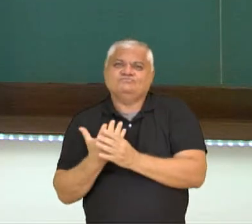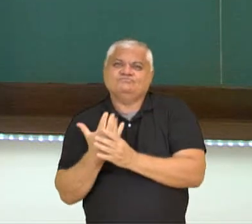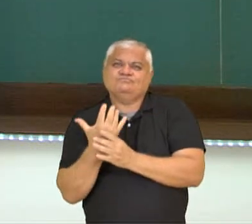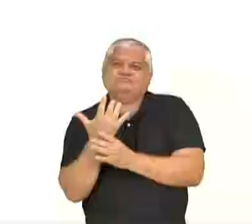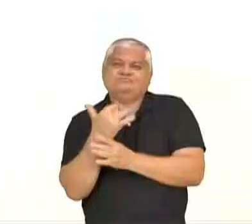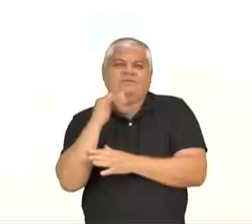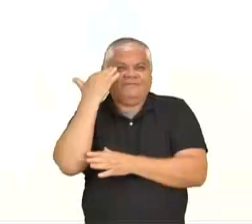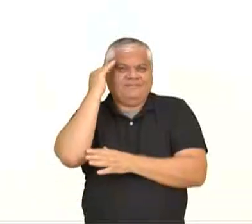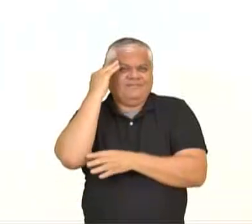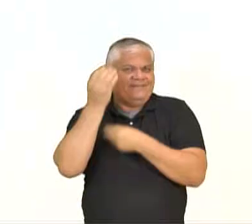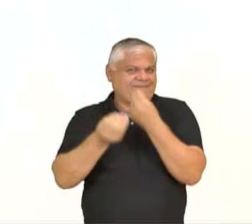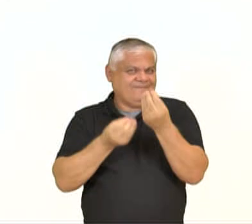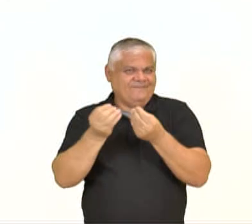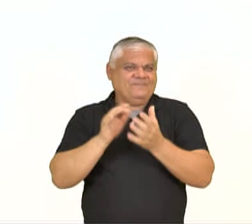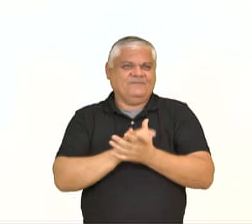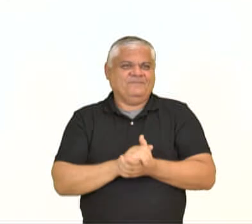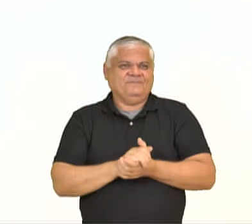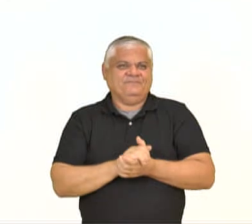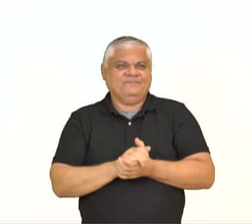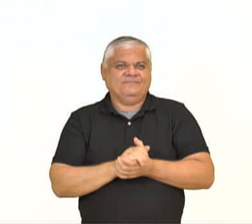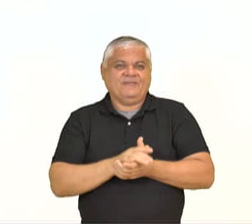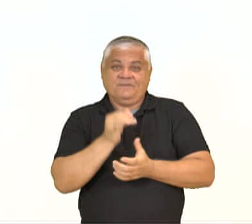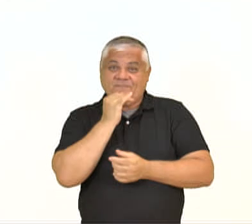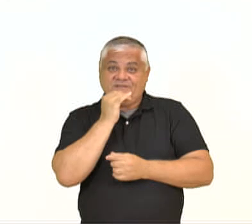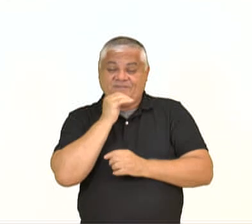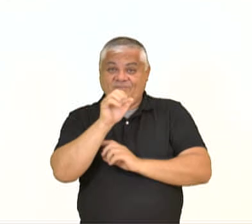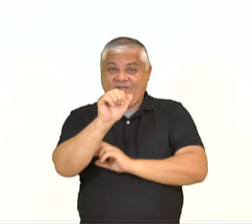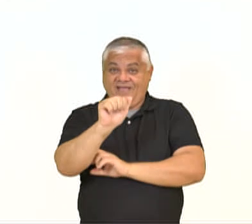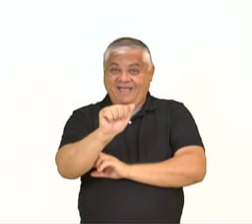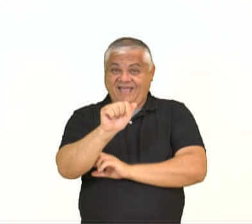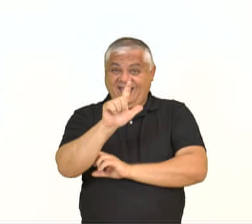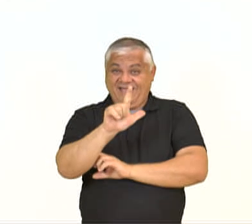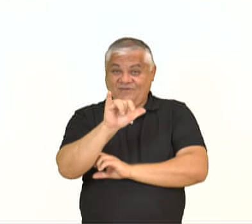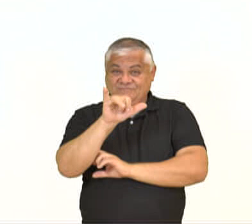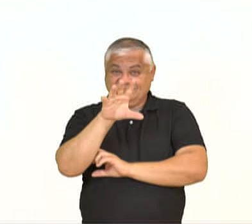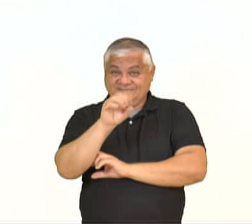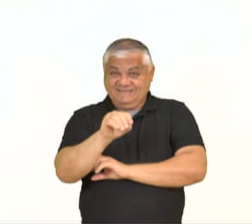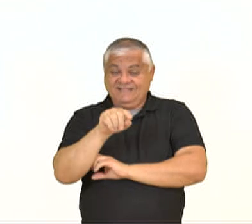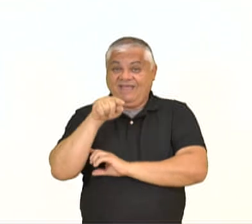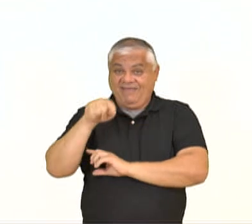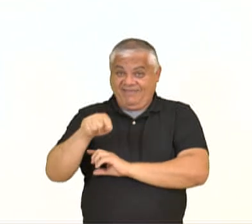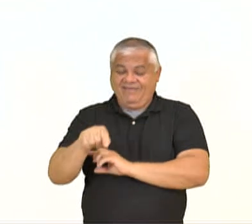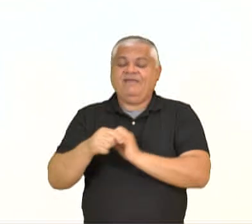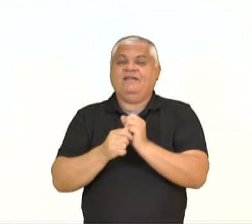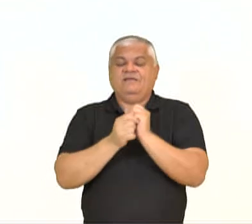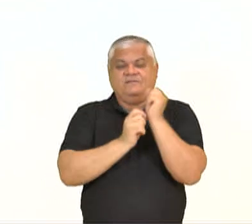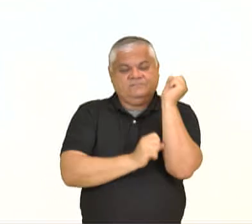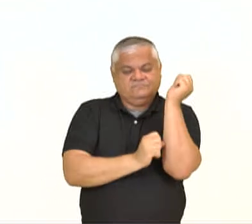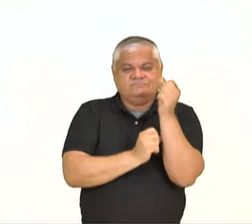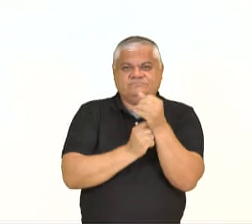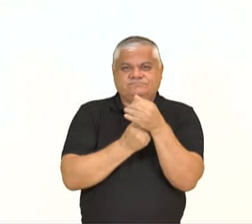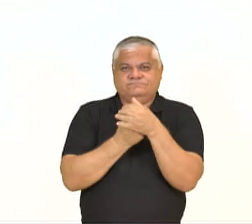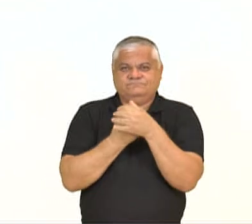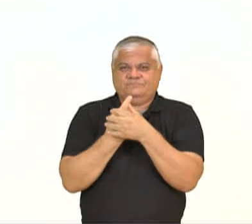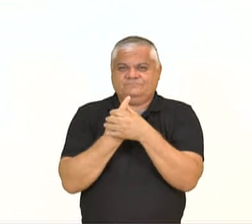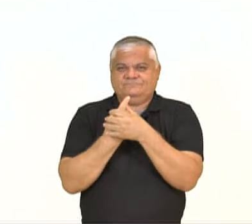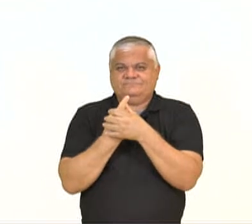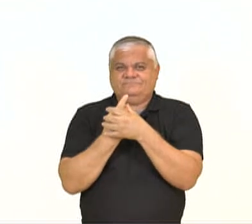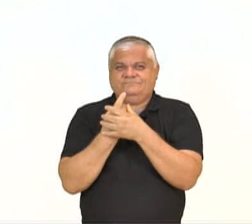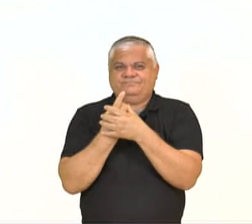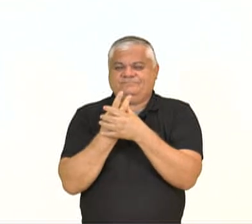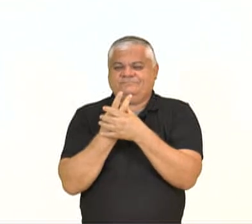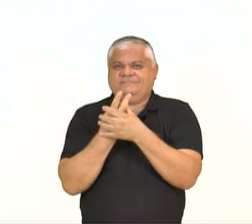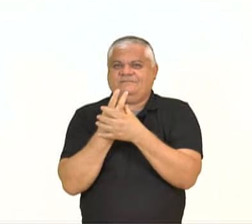Então, vamos começar com o hormônio auxina. O primeiro, ele estimula o alongamento das células recém-formadas